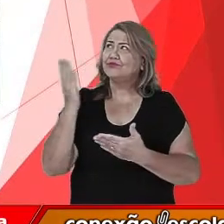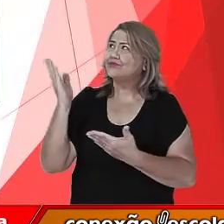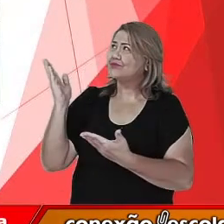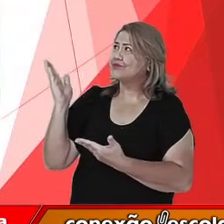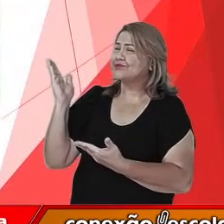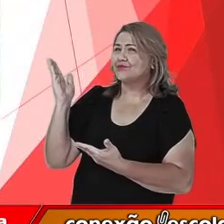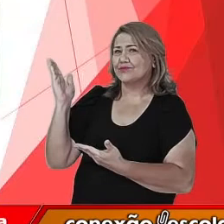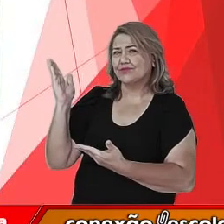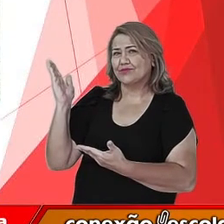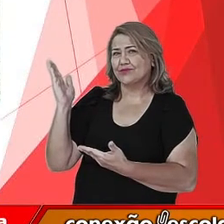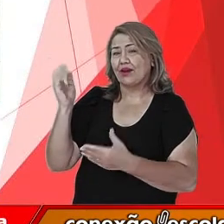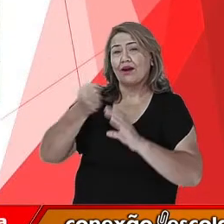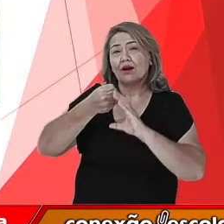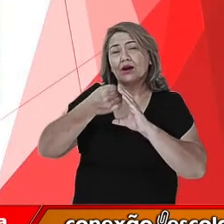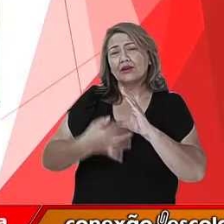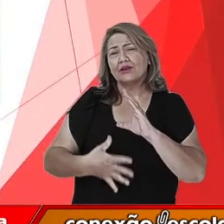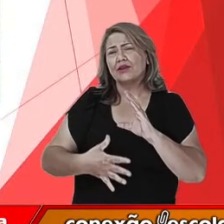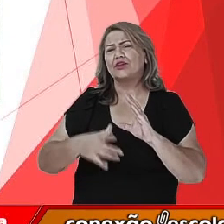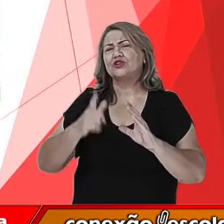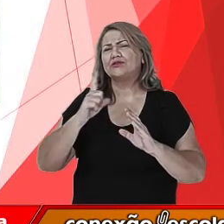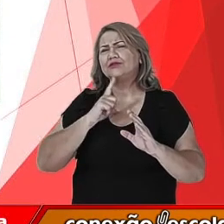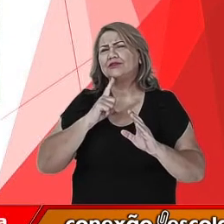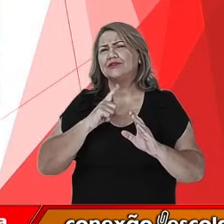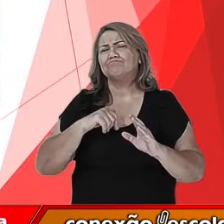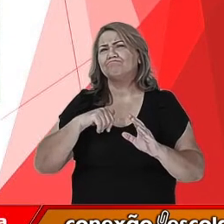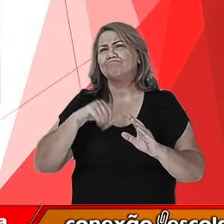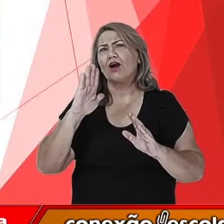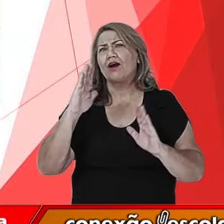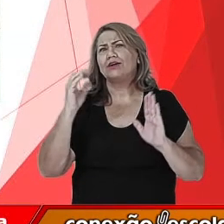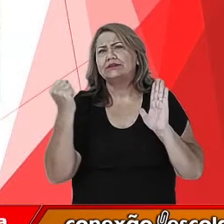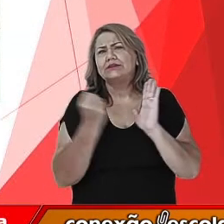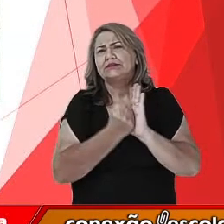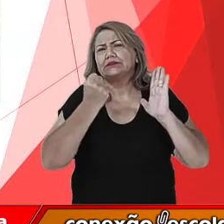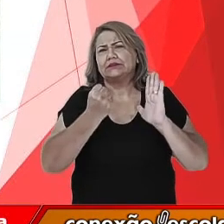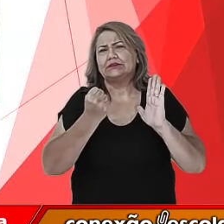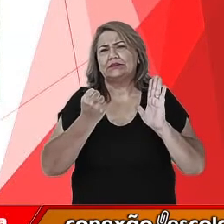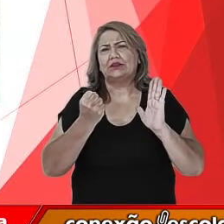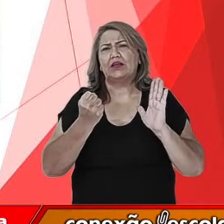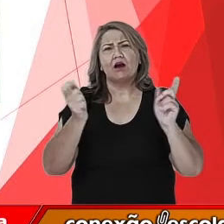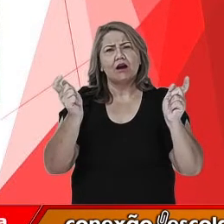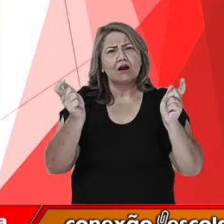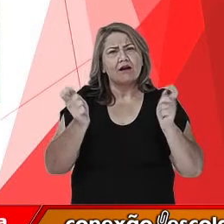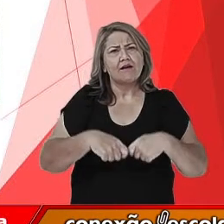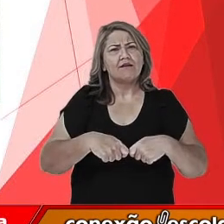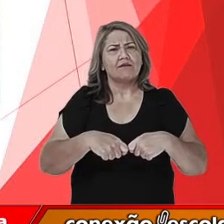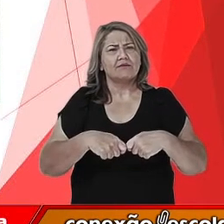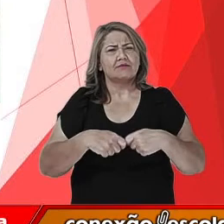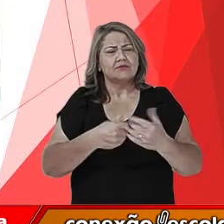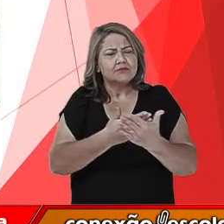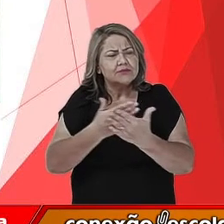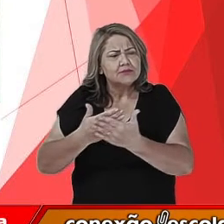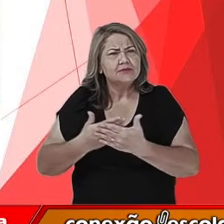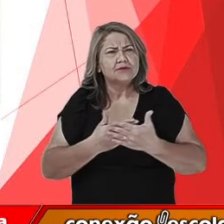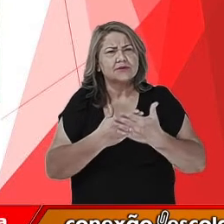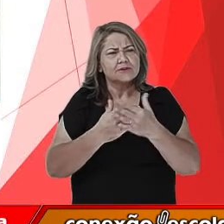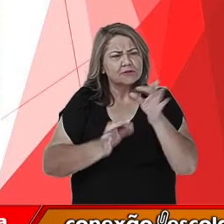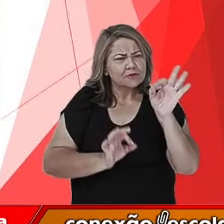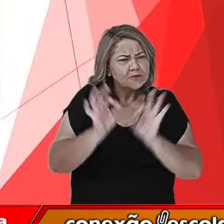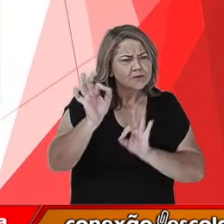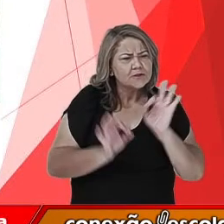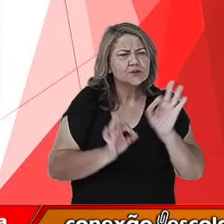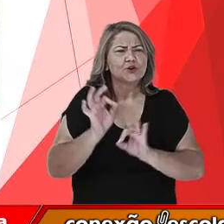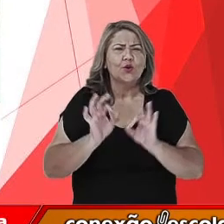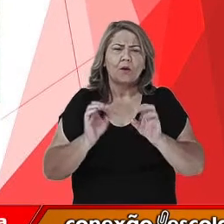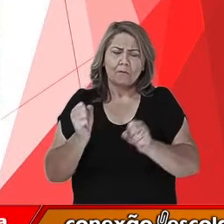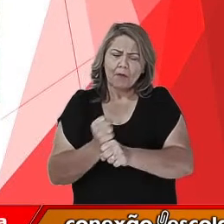uma das características mais marcantes dessa capacidade, digamos, que os Astecas tinham, foi justamente